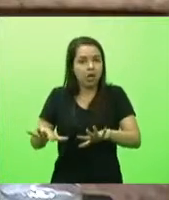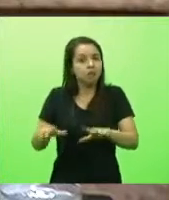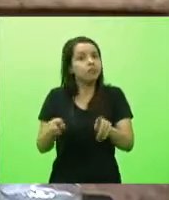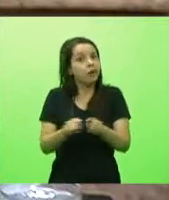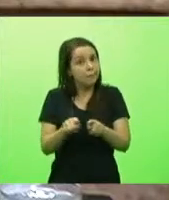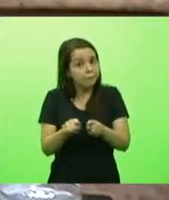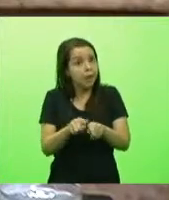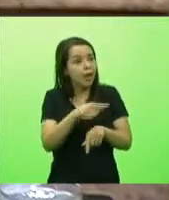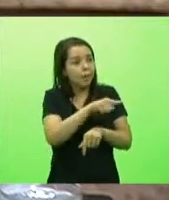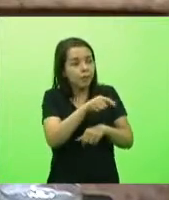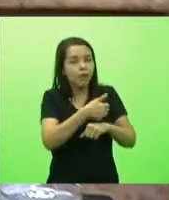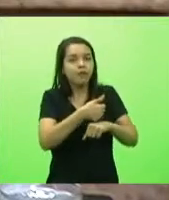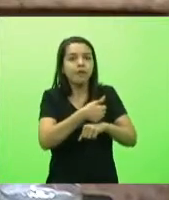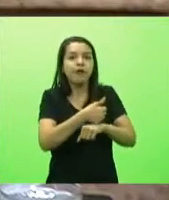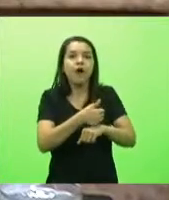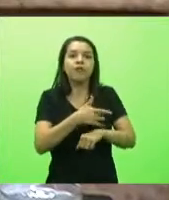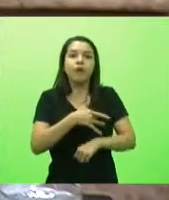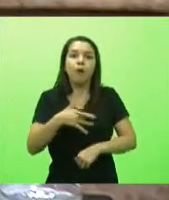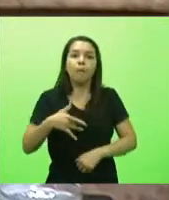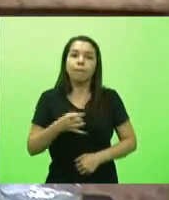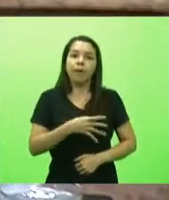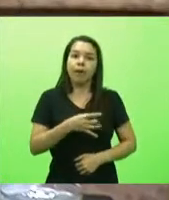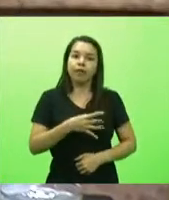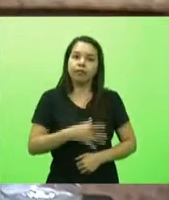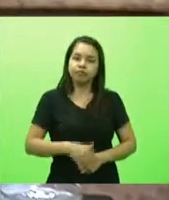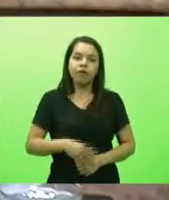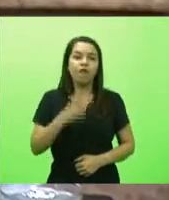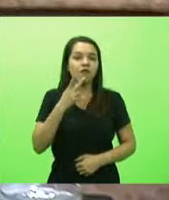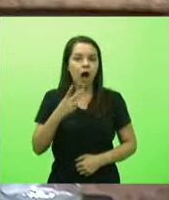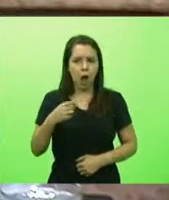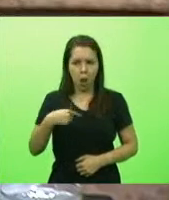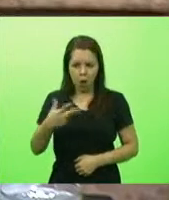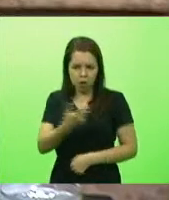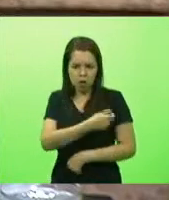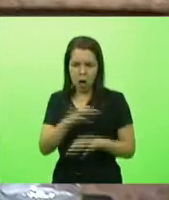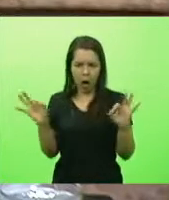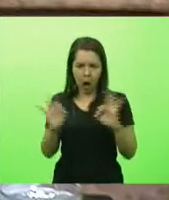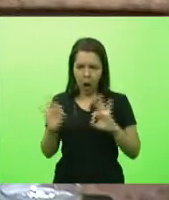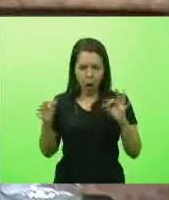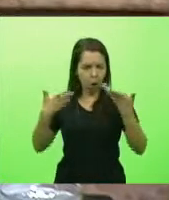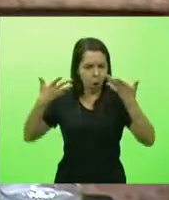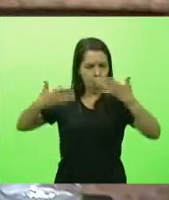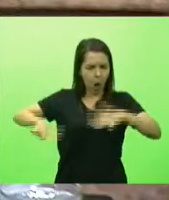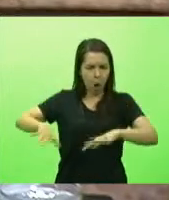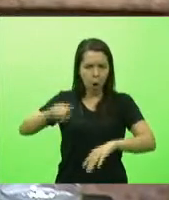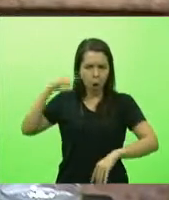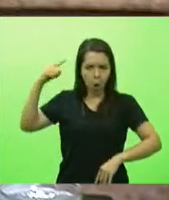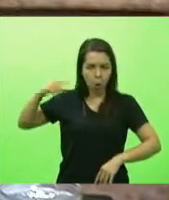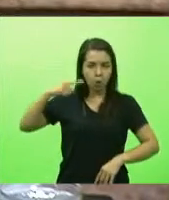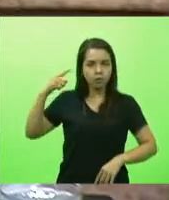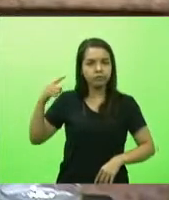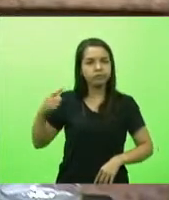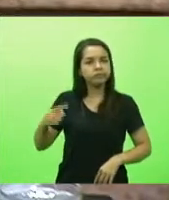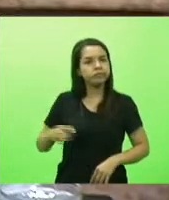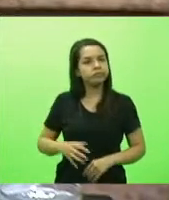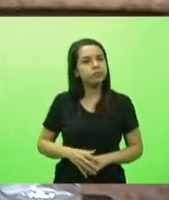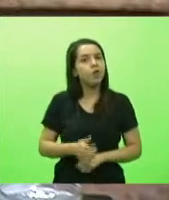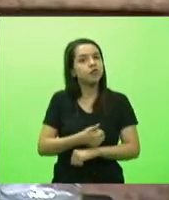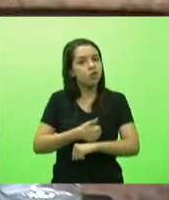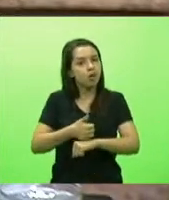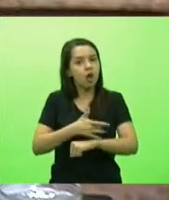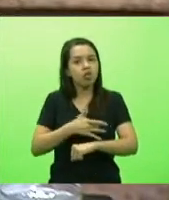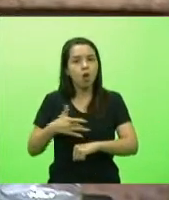vou tomar essa vacina está louco e tal profissional de saúde com mais de 15 anos de profissão